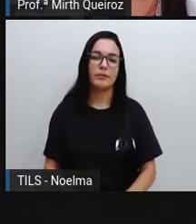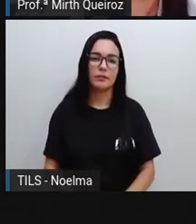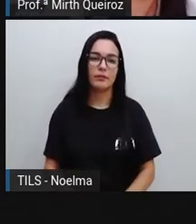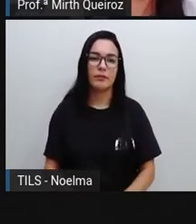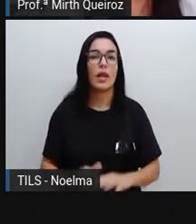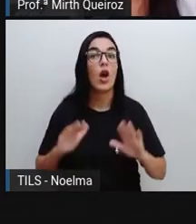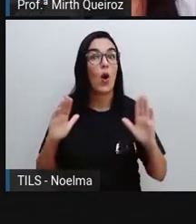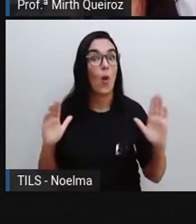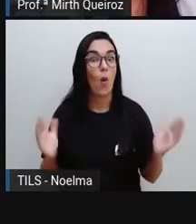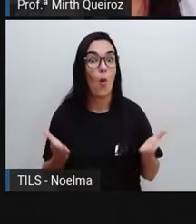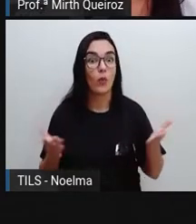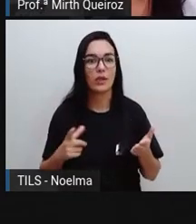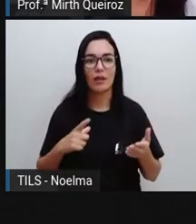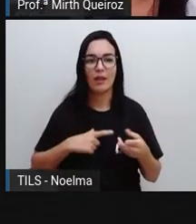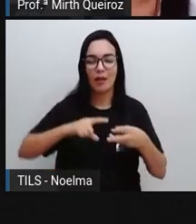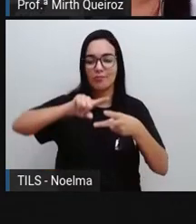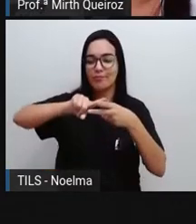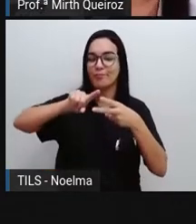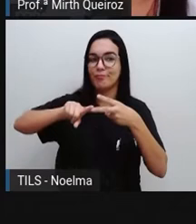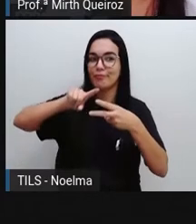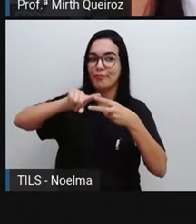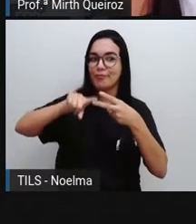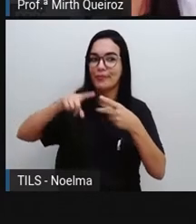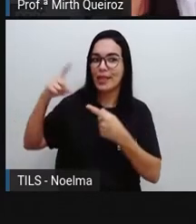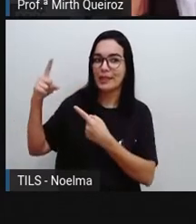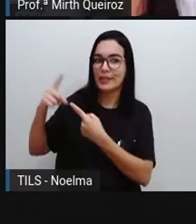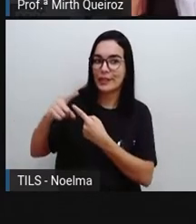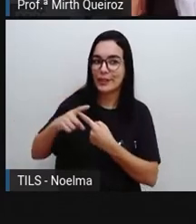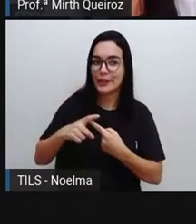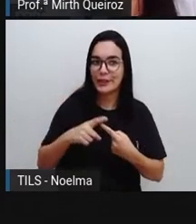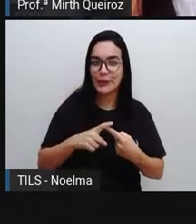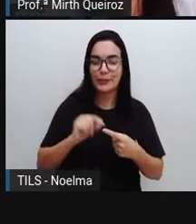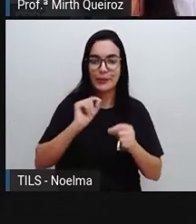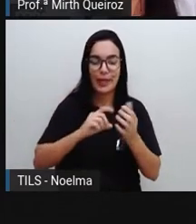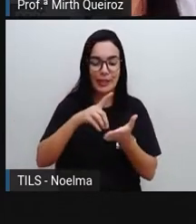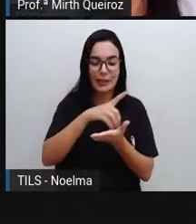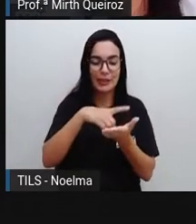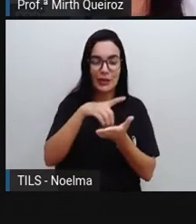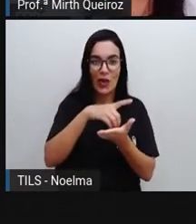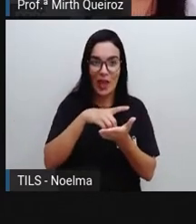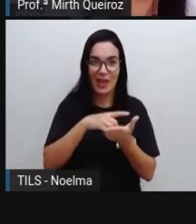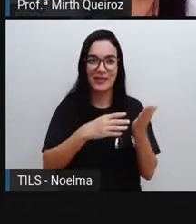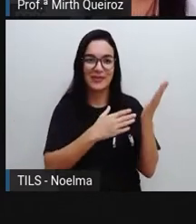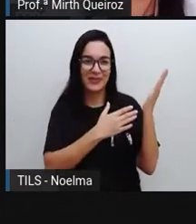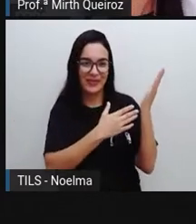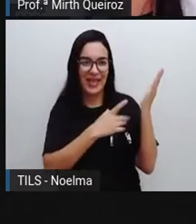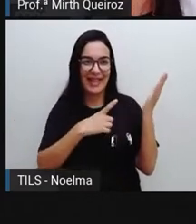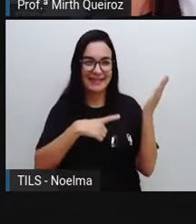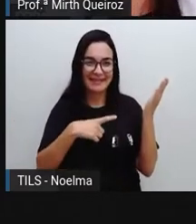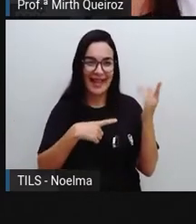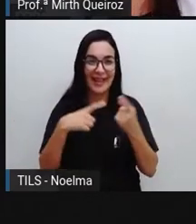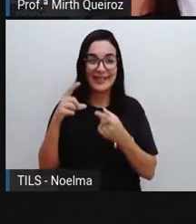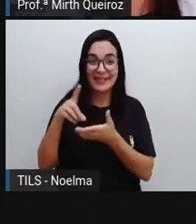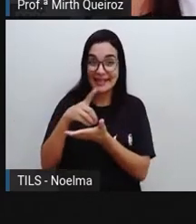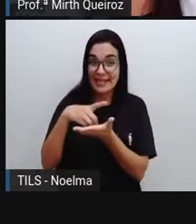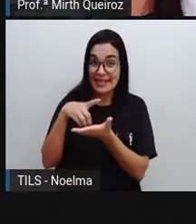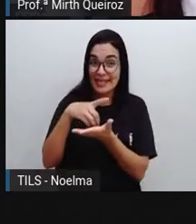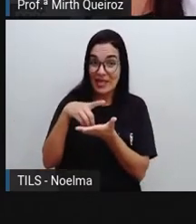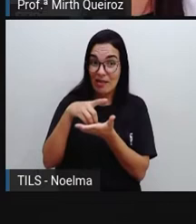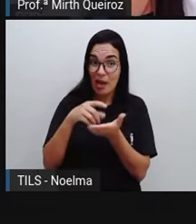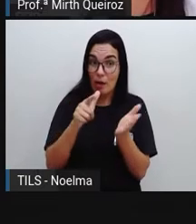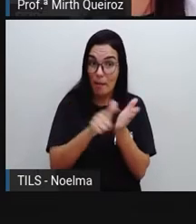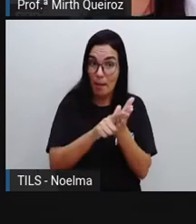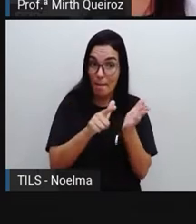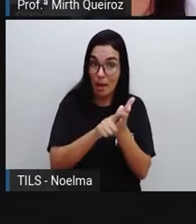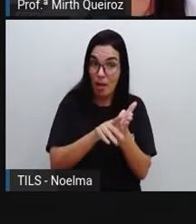Hoje nós temos dois tipos de dicionário, que é o dicionário impresso e o dicionário eletrônico. Temos que estar atentos